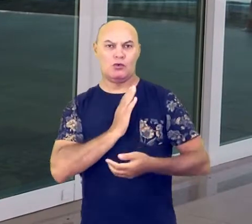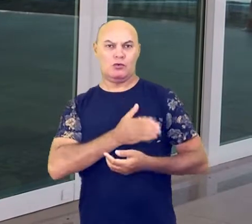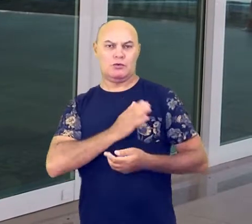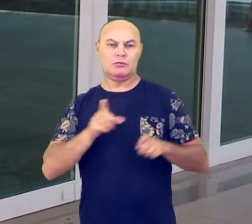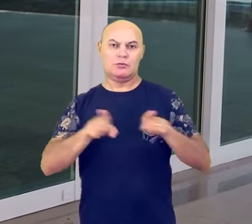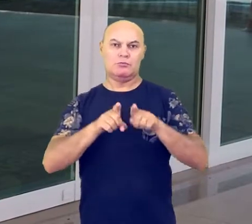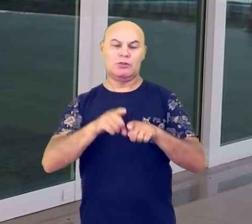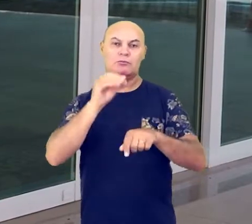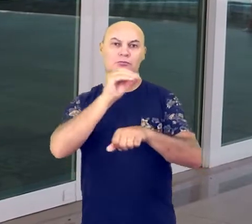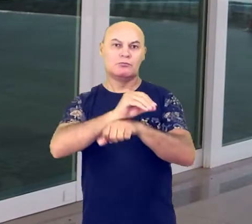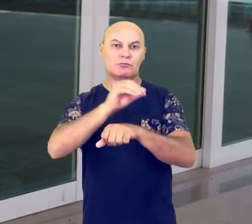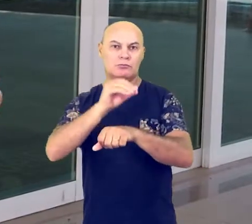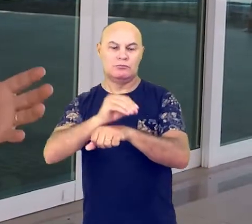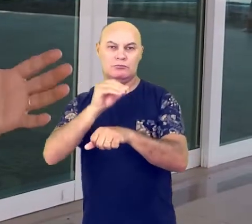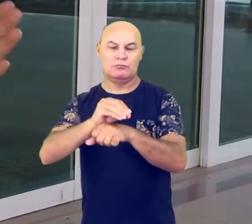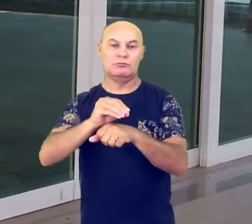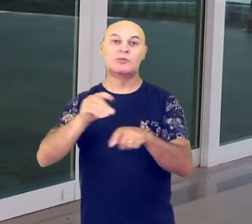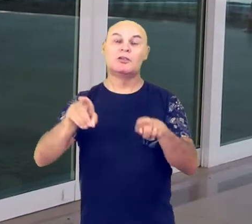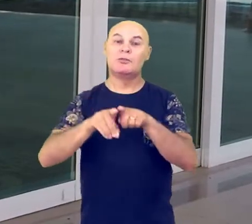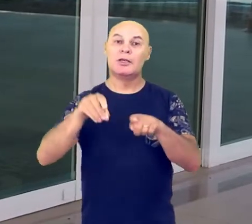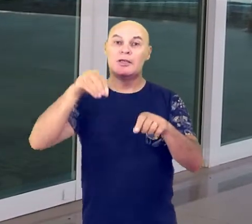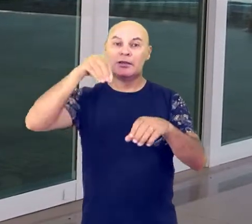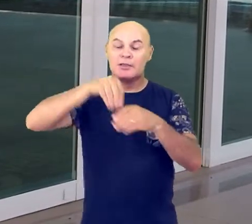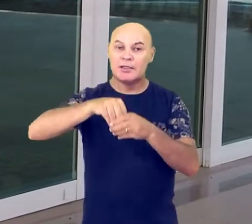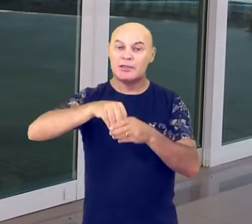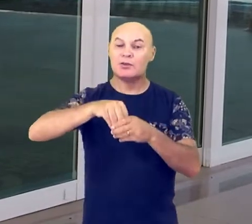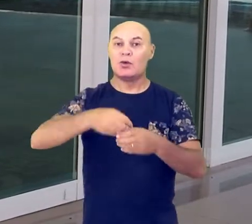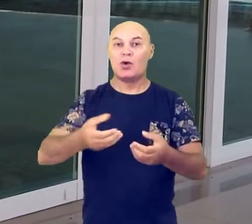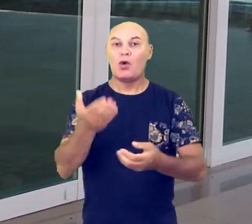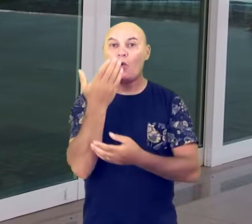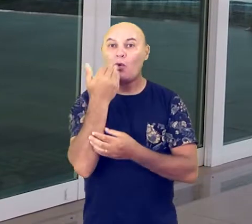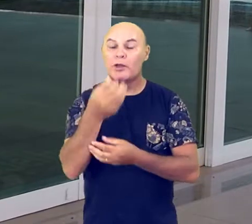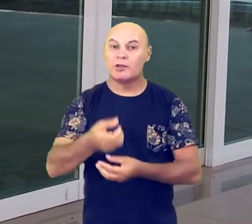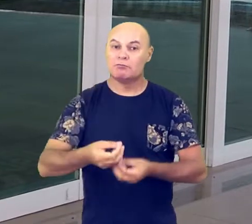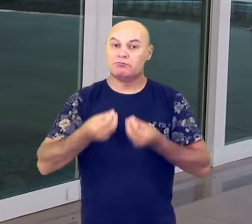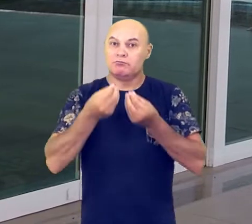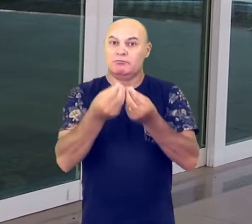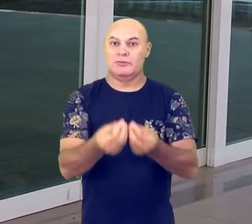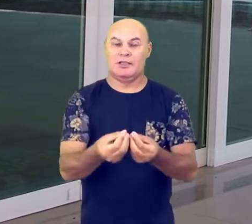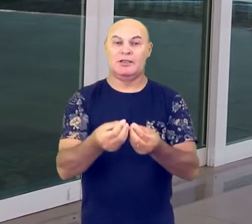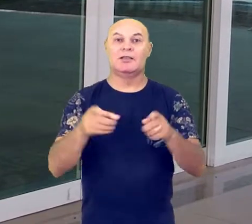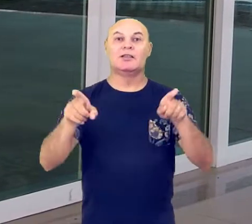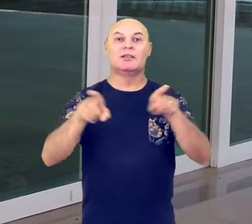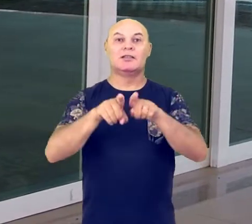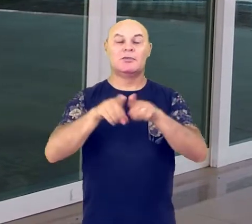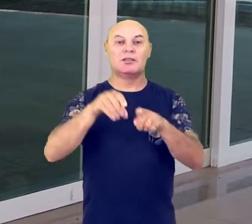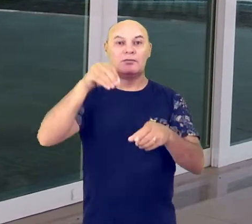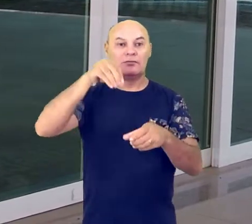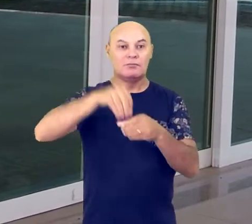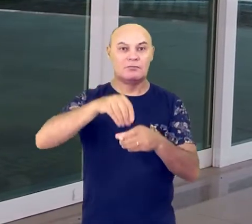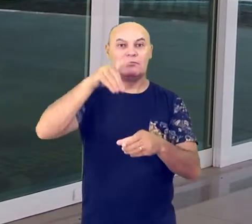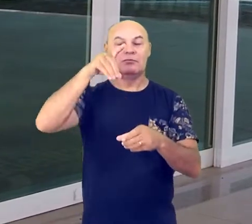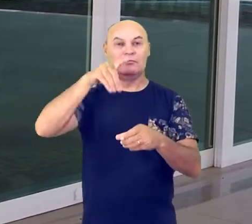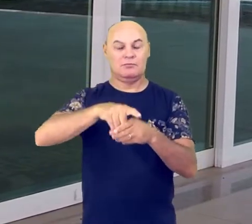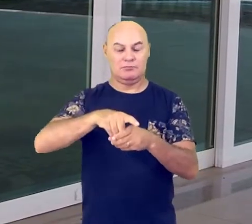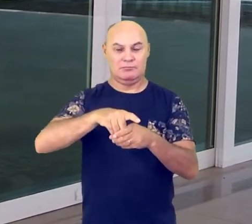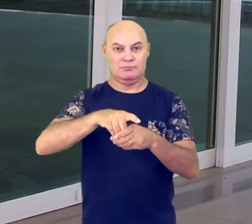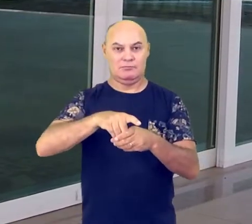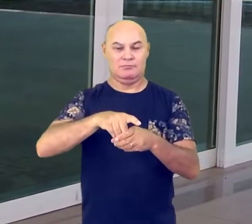contribuição no drive, através dos alimentos, trazendo aí cestas básicas e também através da sua contribuição